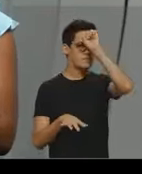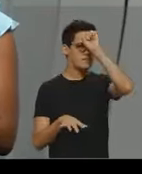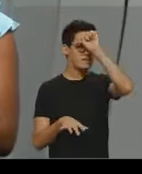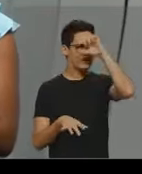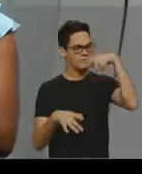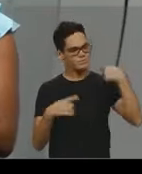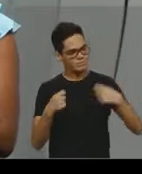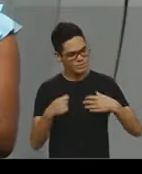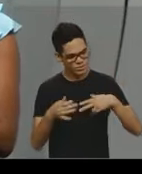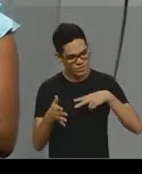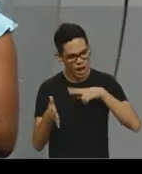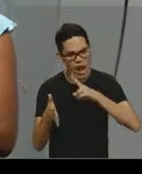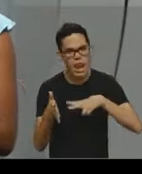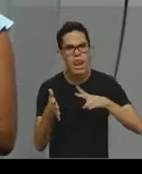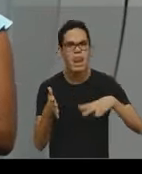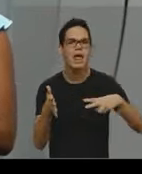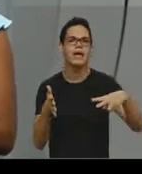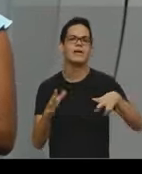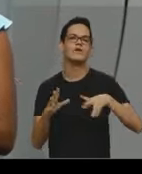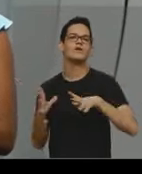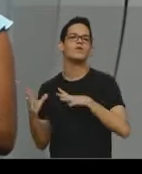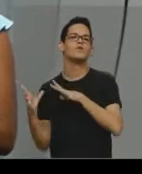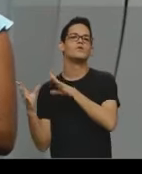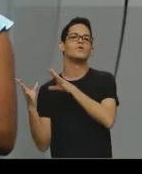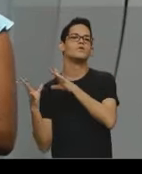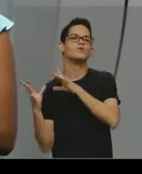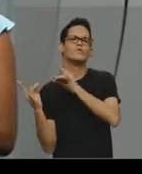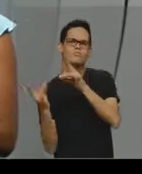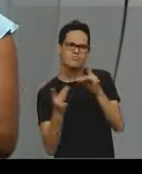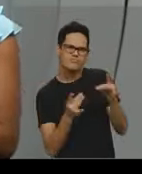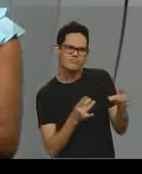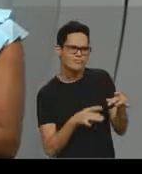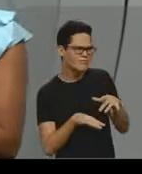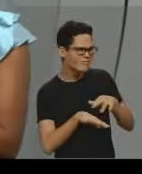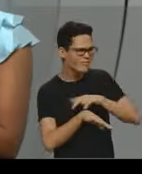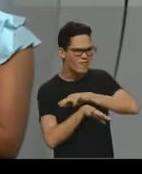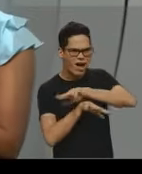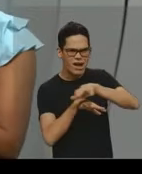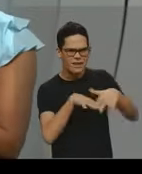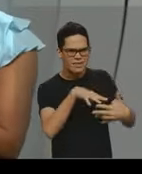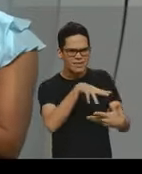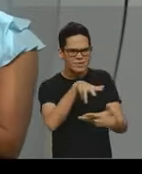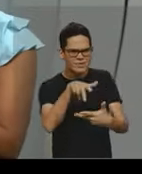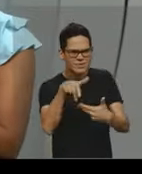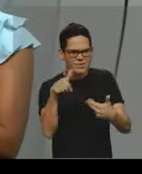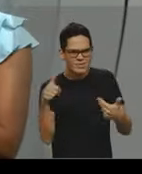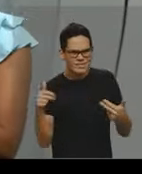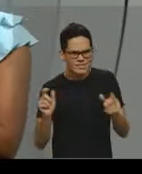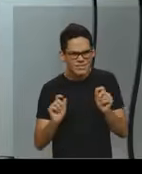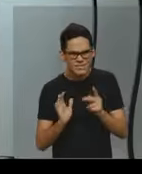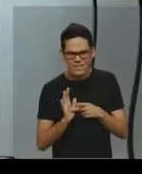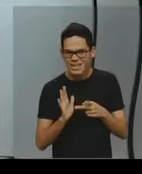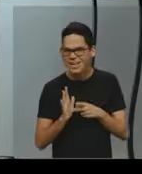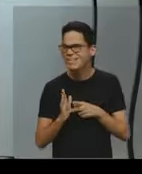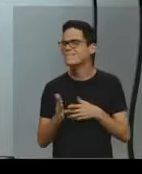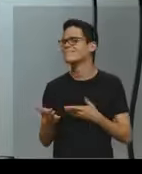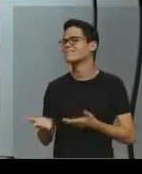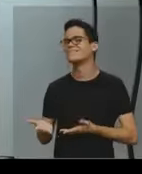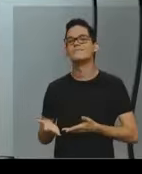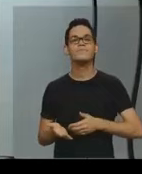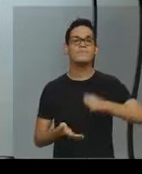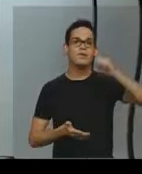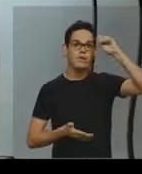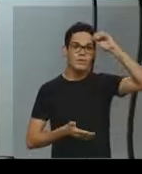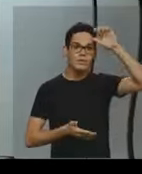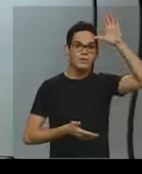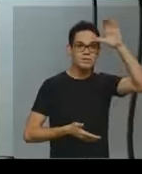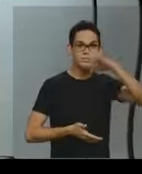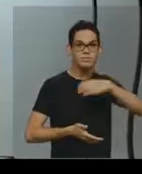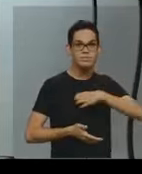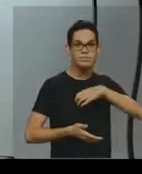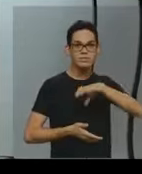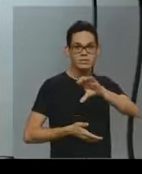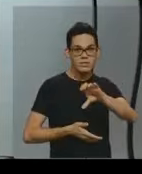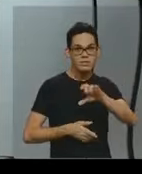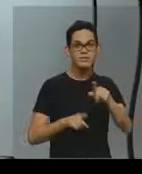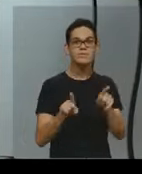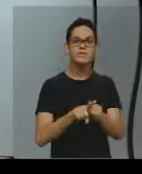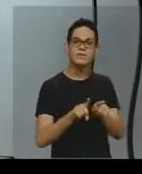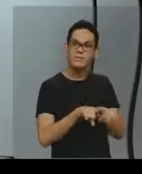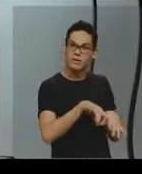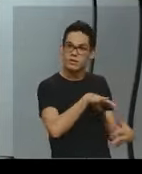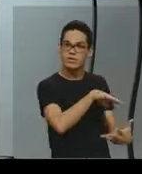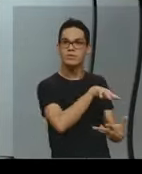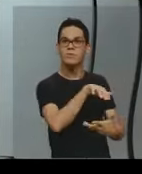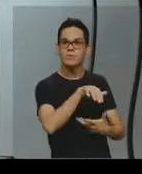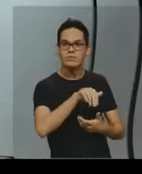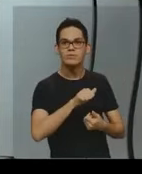eu preciso ler quase que de tudo, pouco, né, professora Rose? Isso mesmo, conhecimento científico e de mundo, são muito importantes.